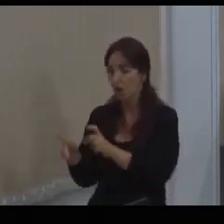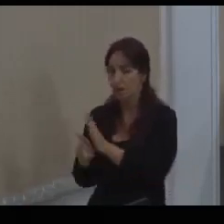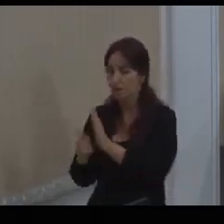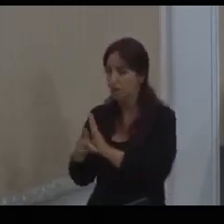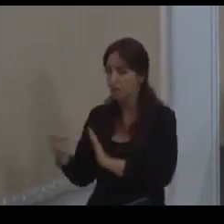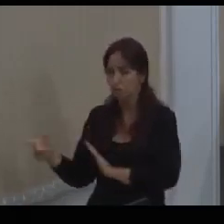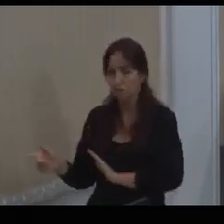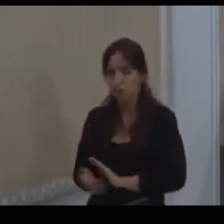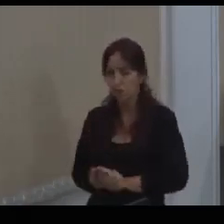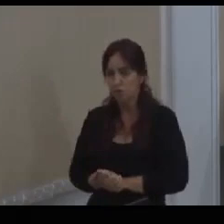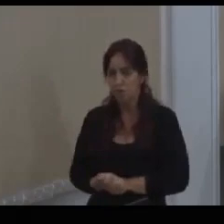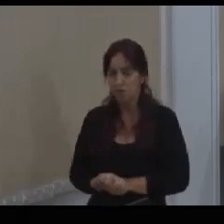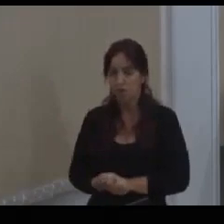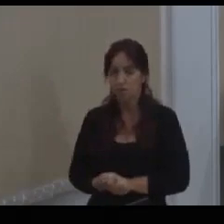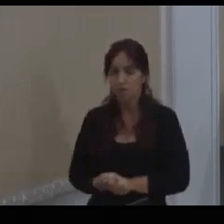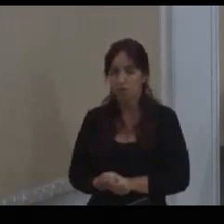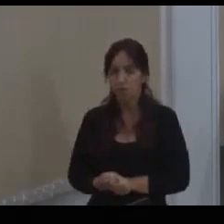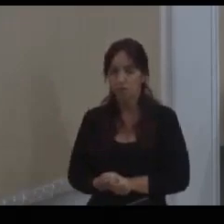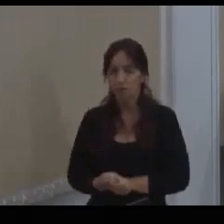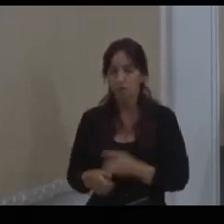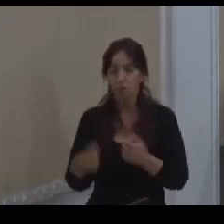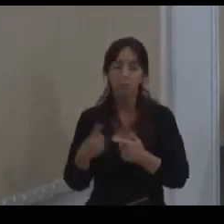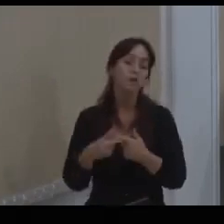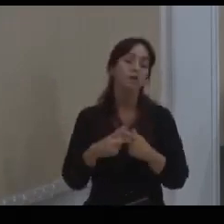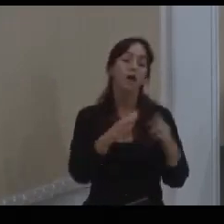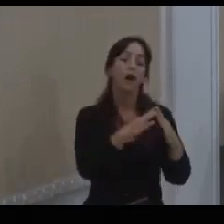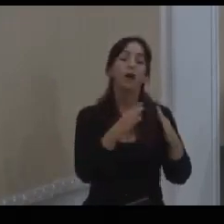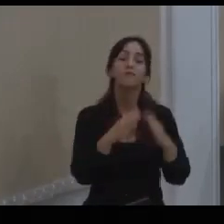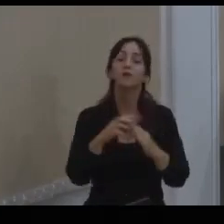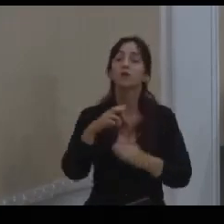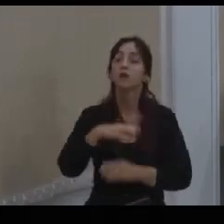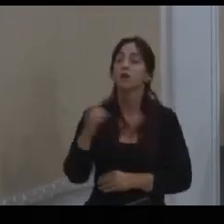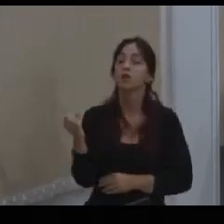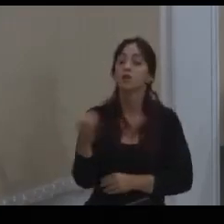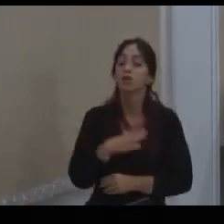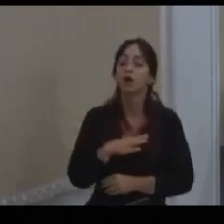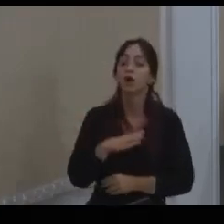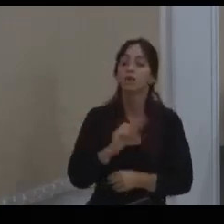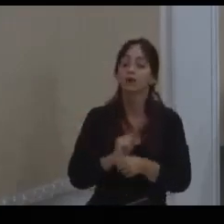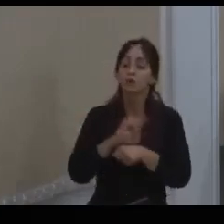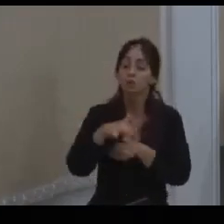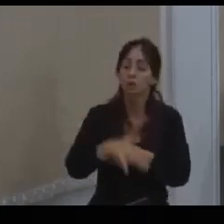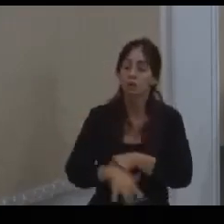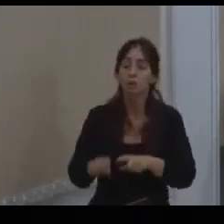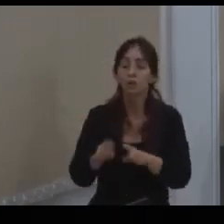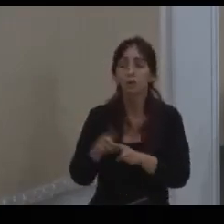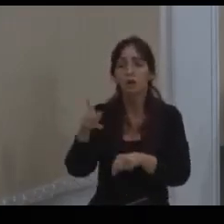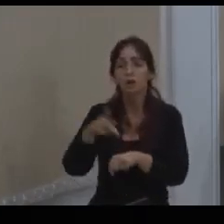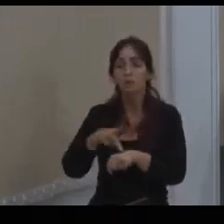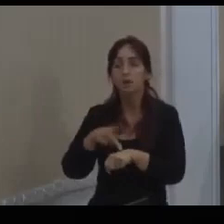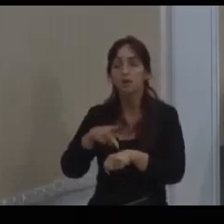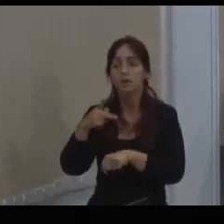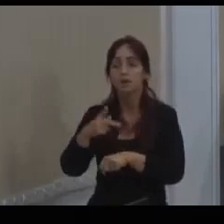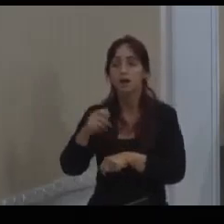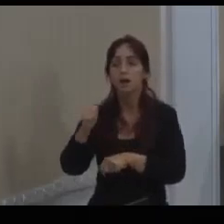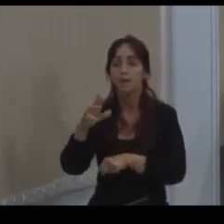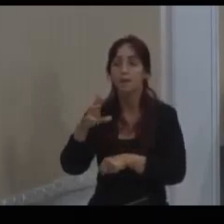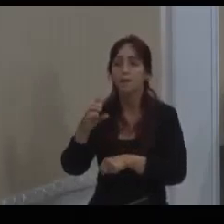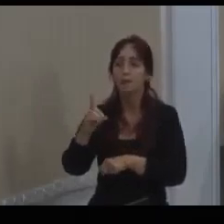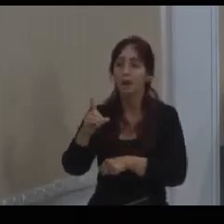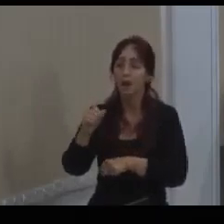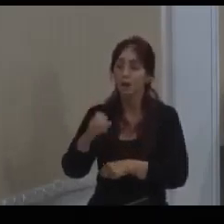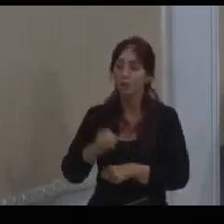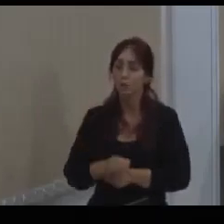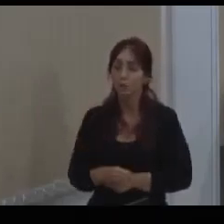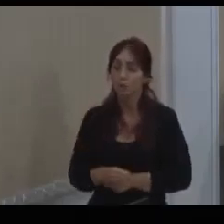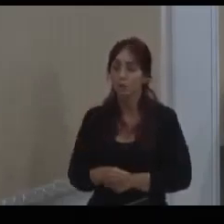quer que eu derrube a Vila Nova Cachoeirinha a Vila Pedreira Prado Lopes e verticalize lá. É isso que o está falando? Eu não disse